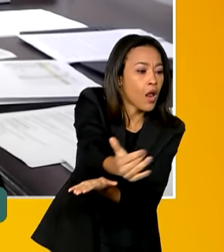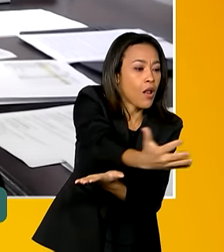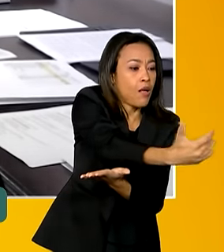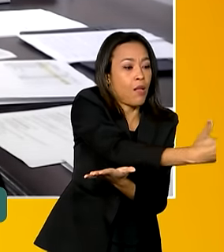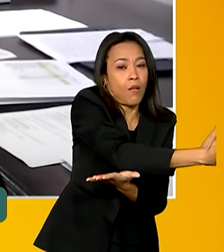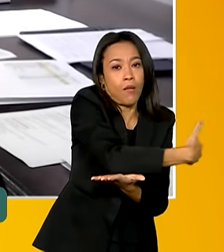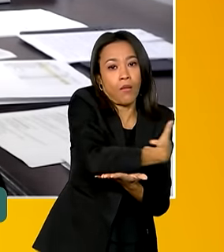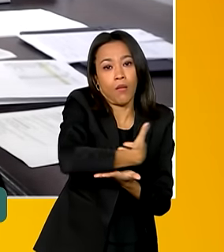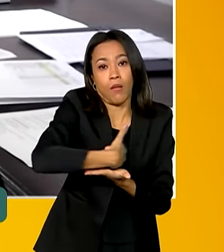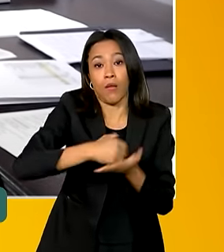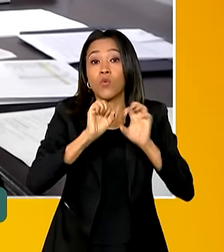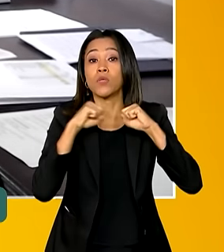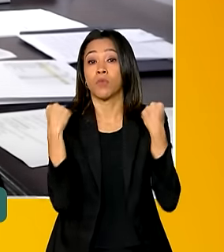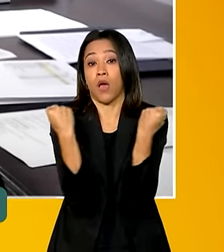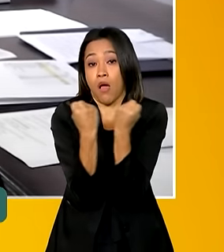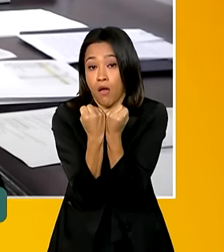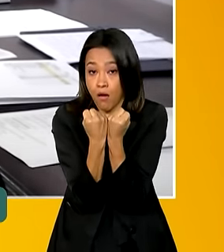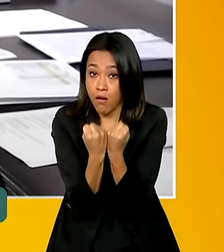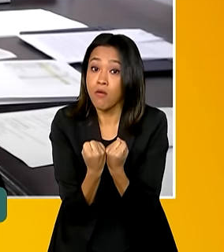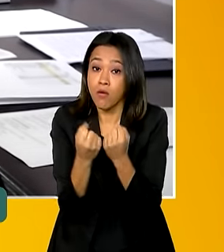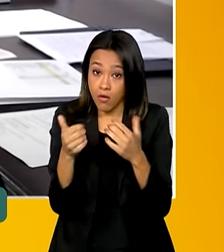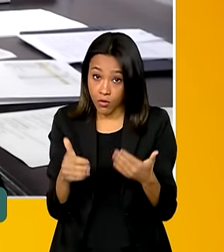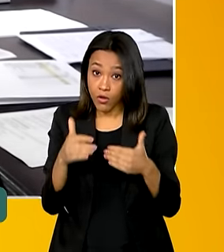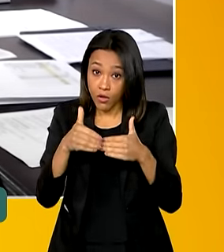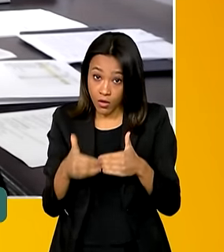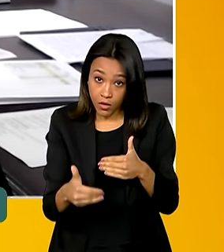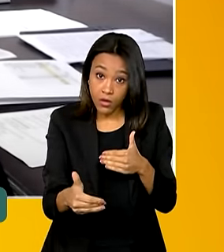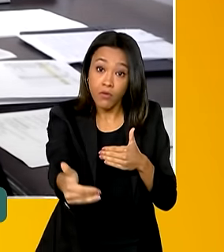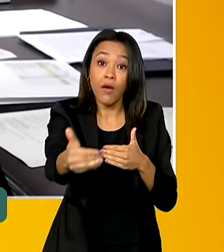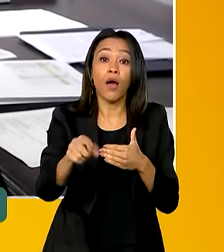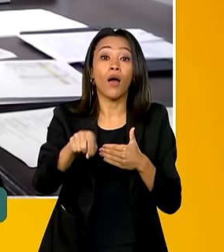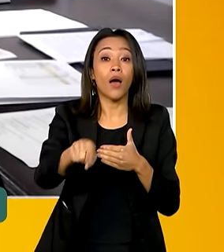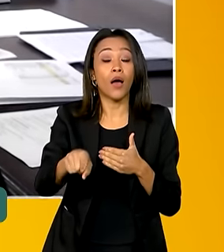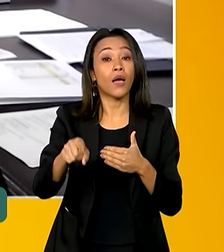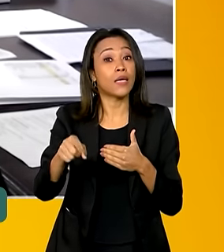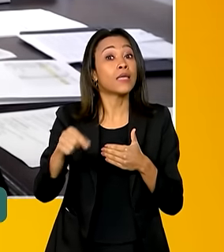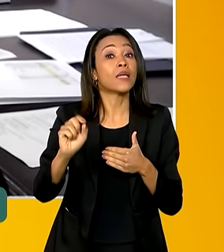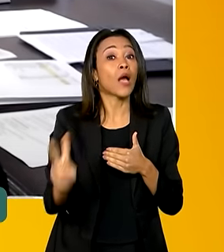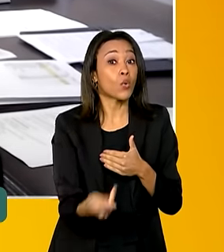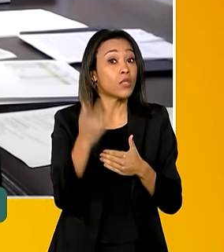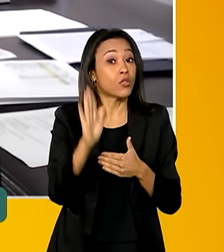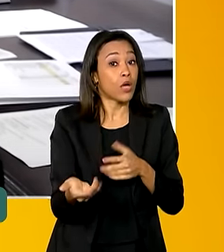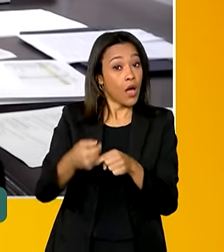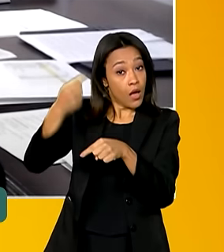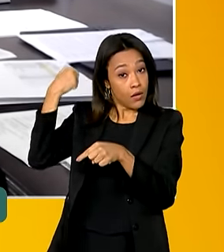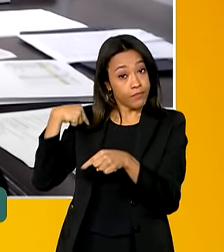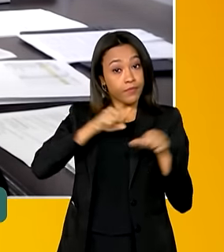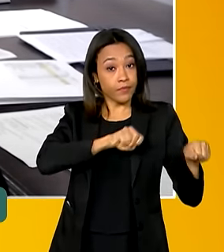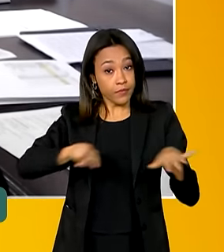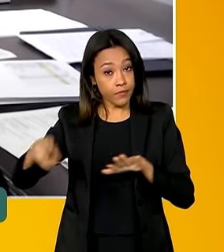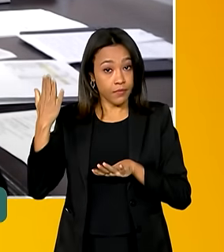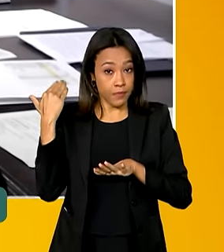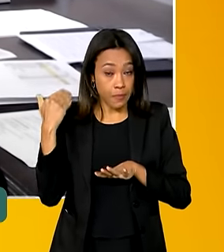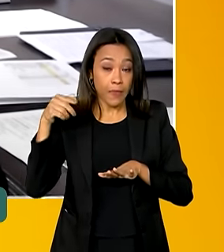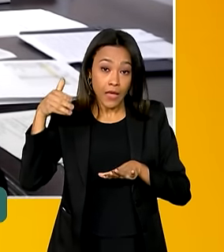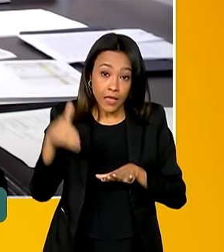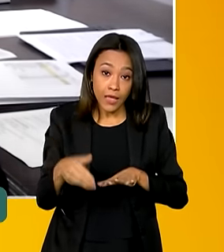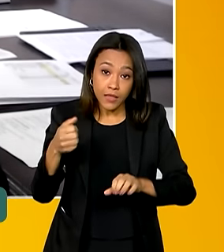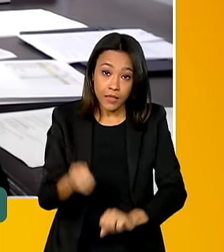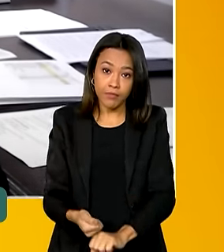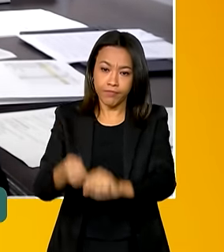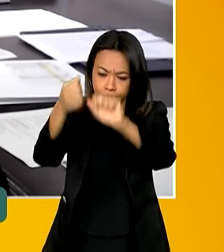seminário da Sociedade Civil Brasileira, realizado no Rio de Janeiro, a semana passada. E nesse ambiente digital,